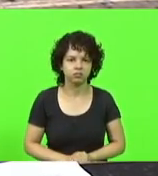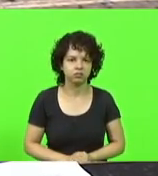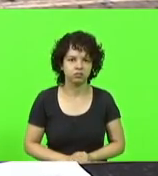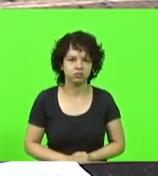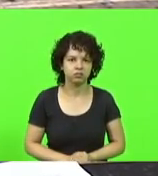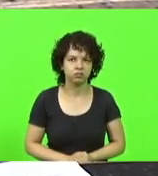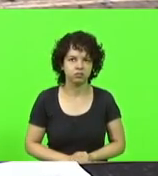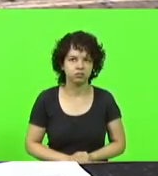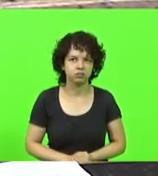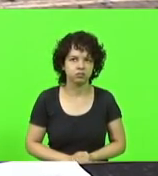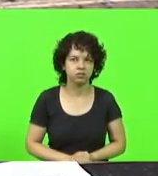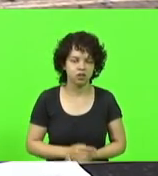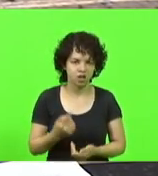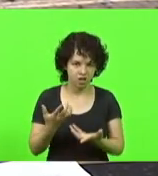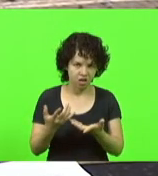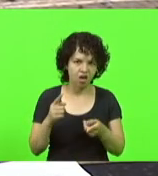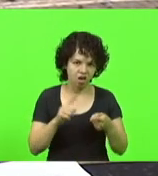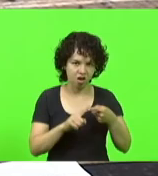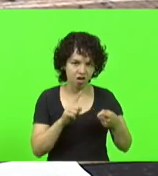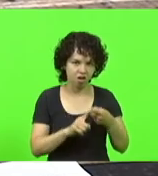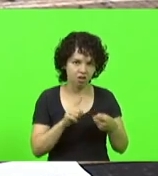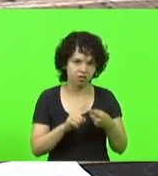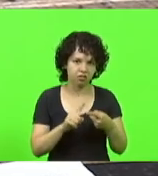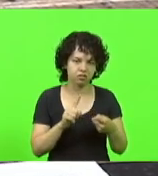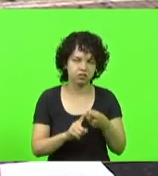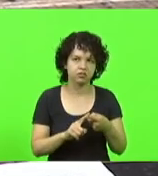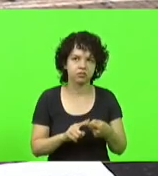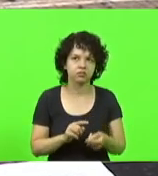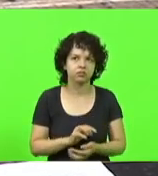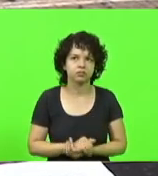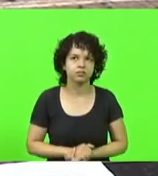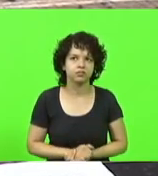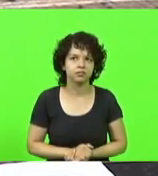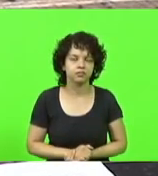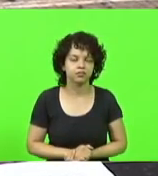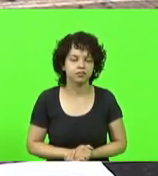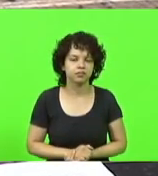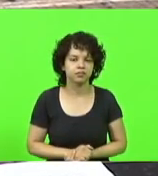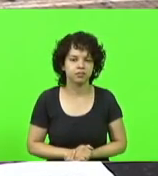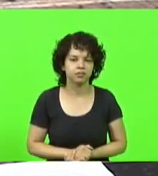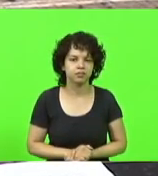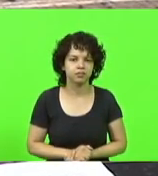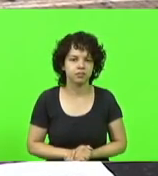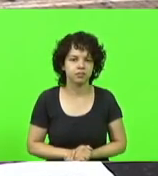Quer se vingar. Mais 30 segundos para a Vossa Excelência concluir.